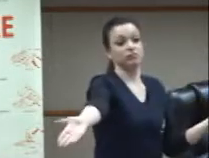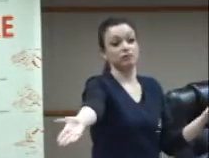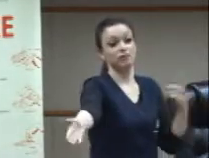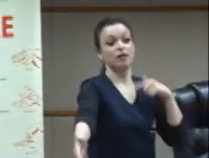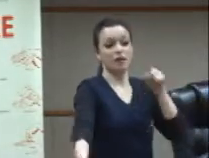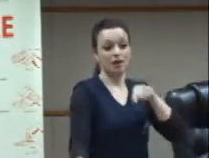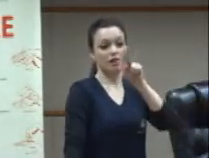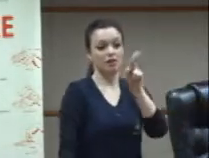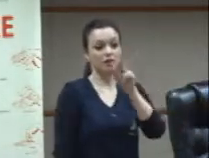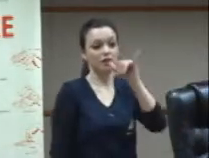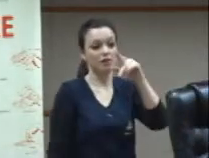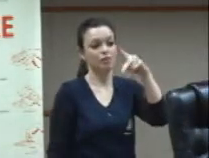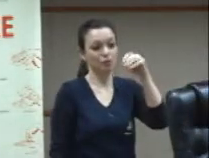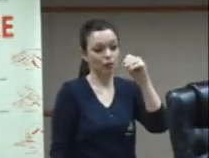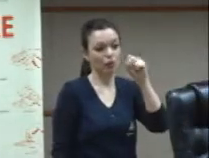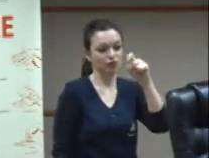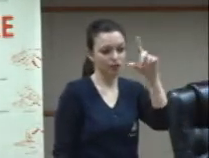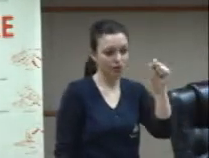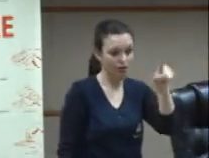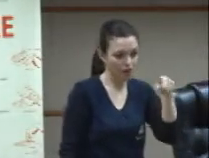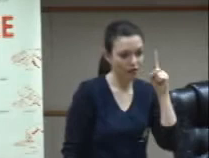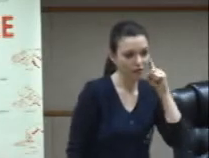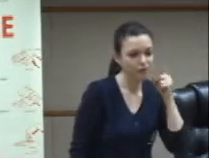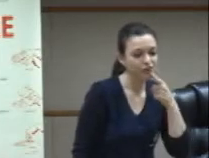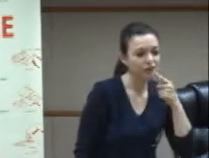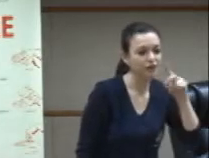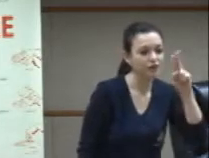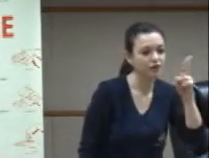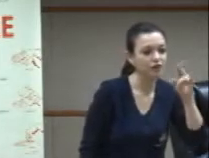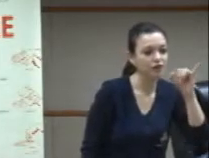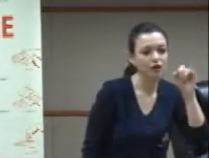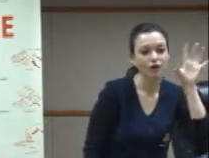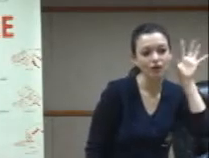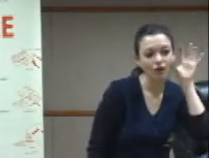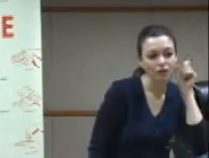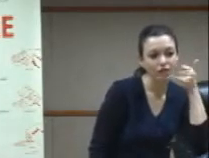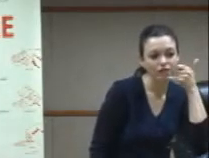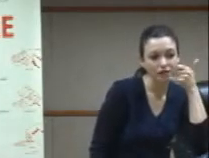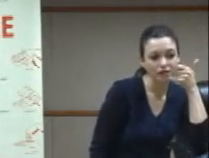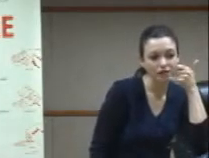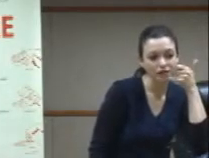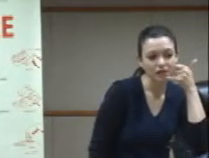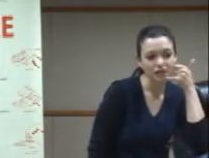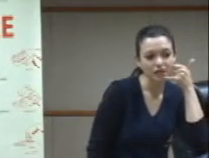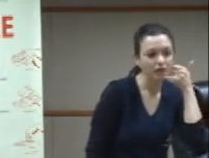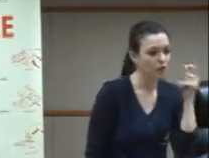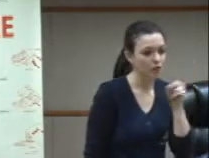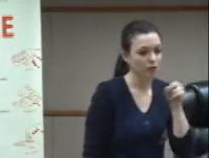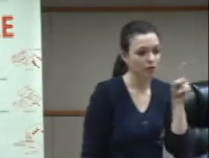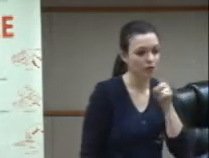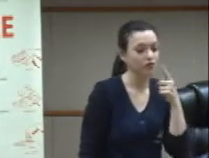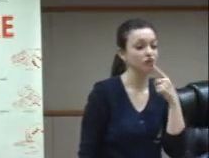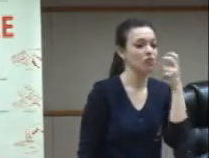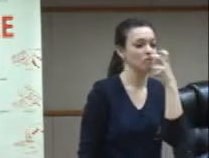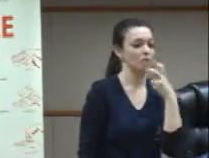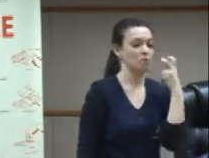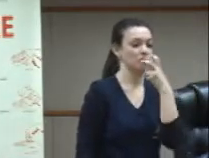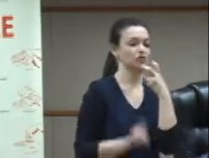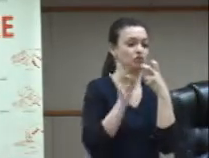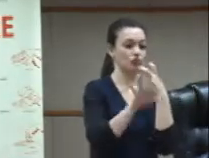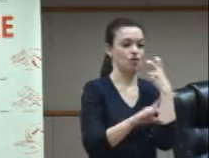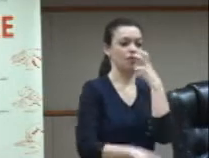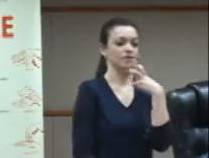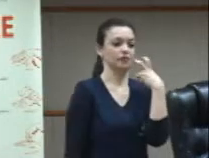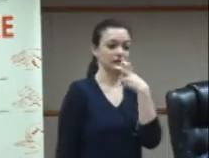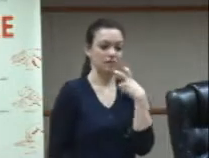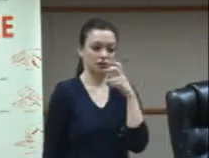hipoacústica né Lúcia você não é hipoacústica você não consegue falar no telefone não você é bem oralizada né você é bem